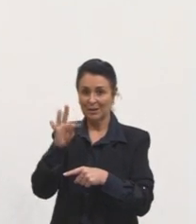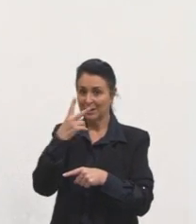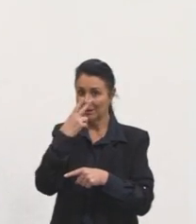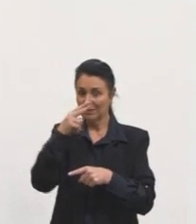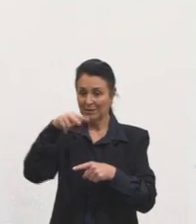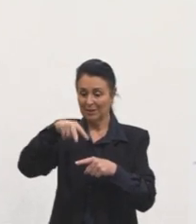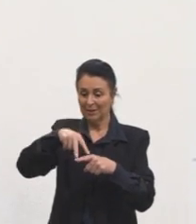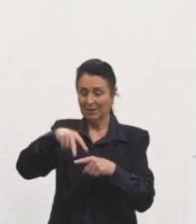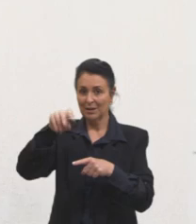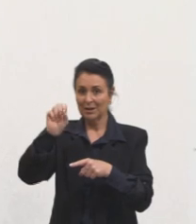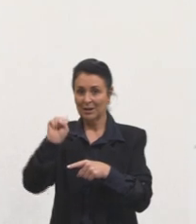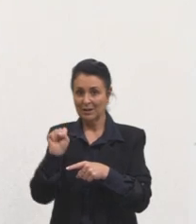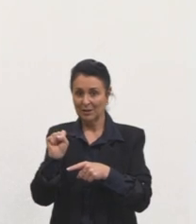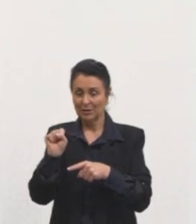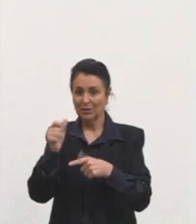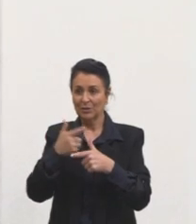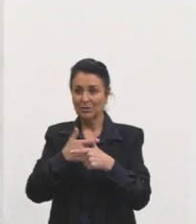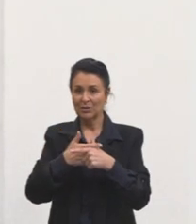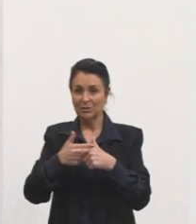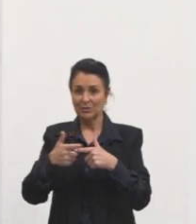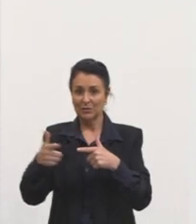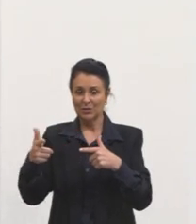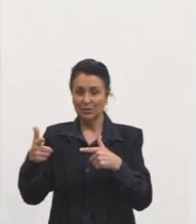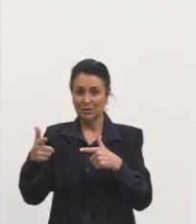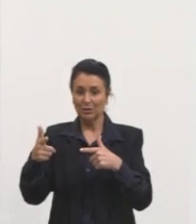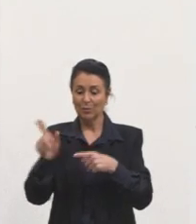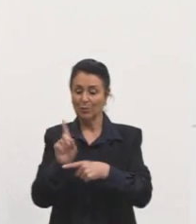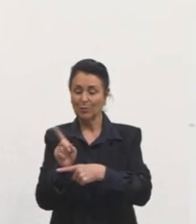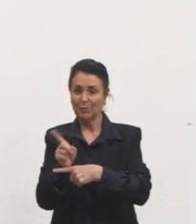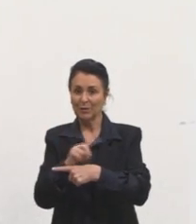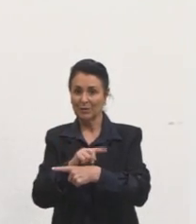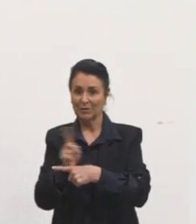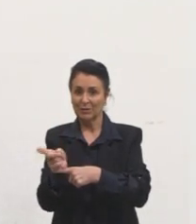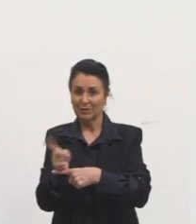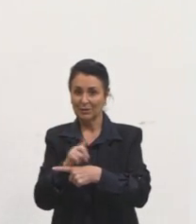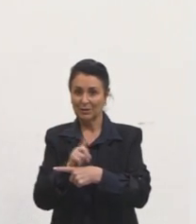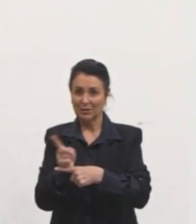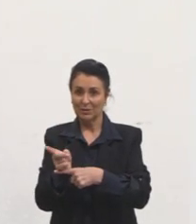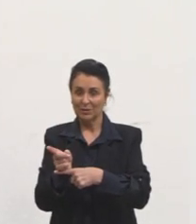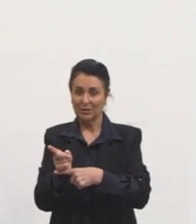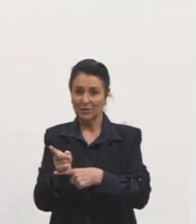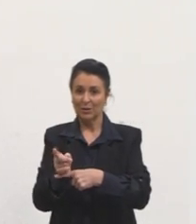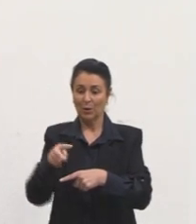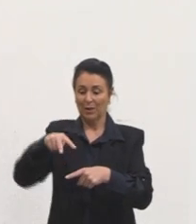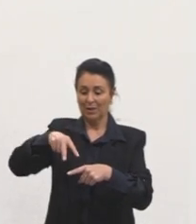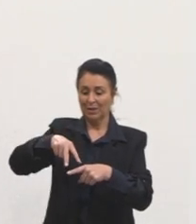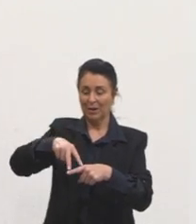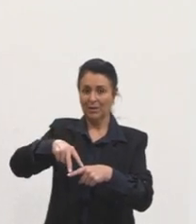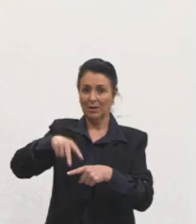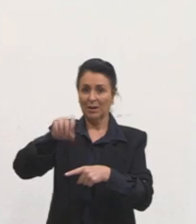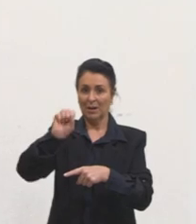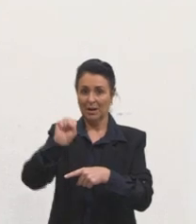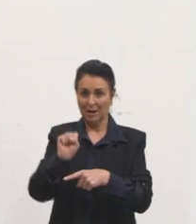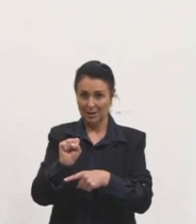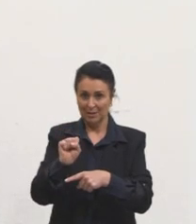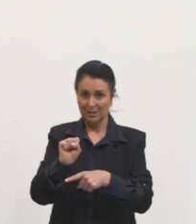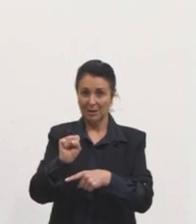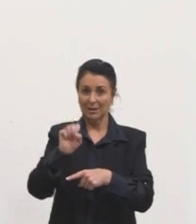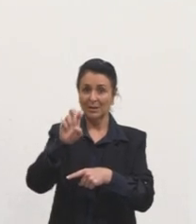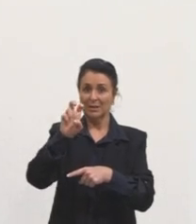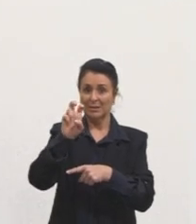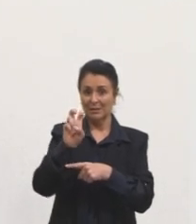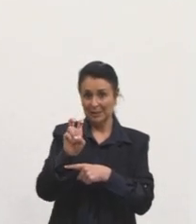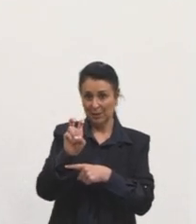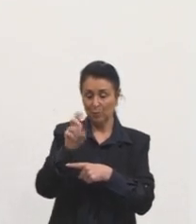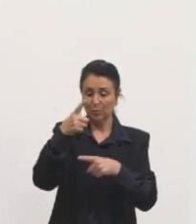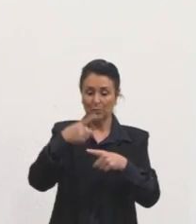delta S dividido pela velocidade. O nosso delta S, 5 multiplicado